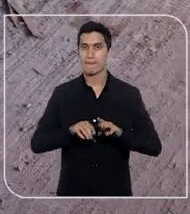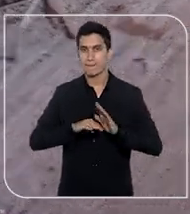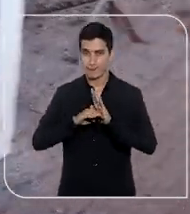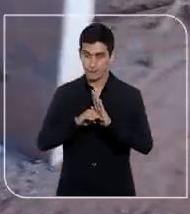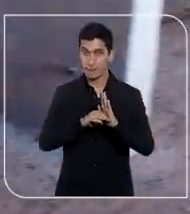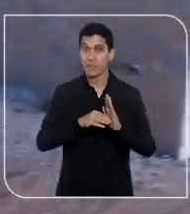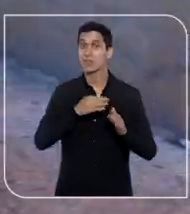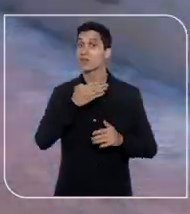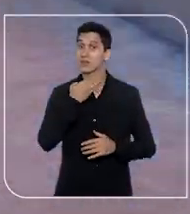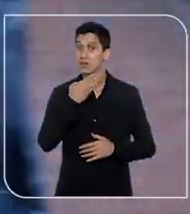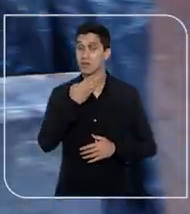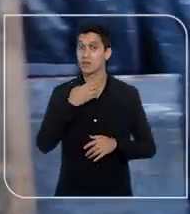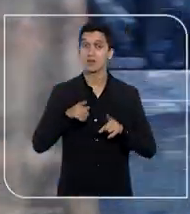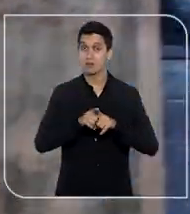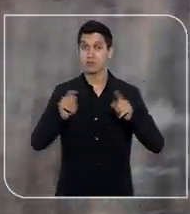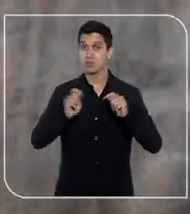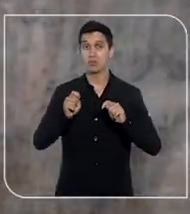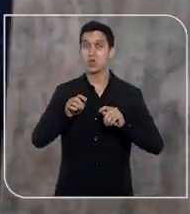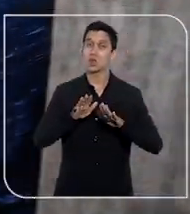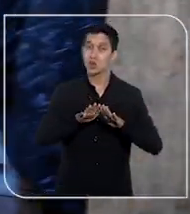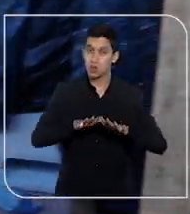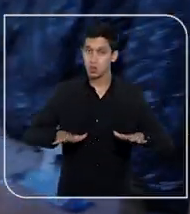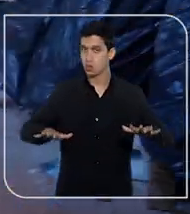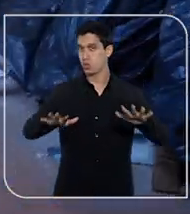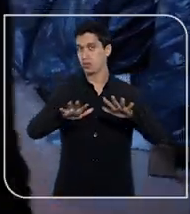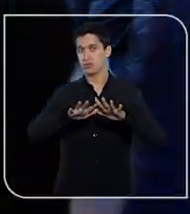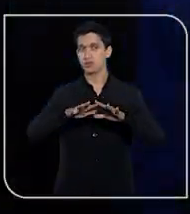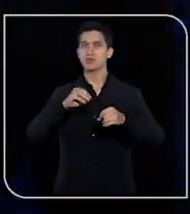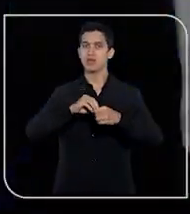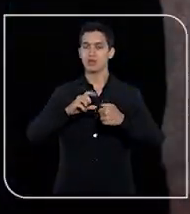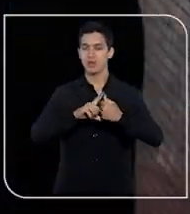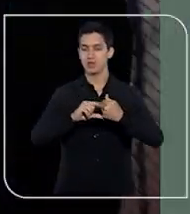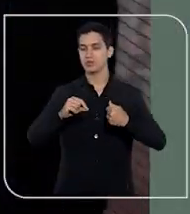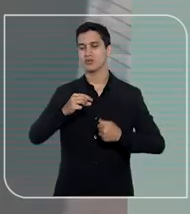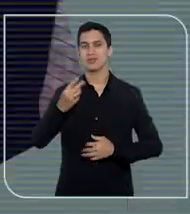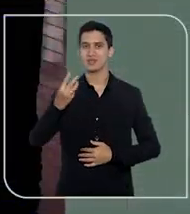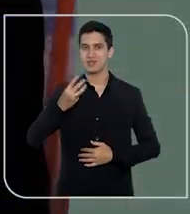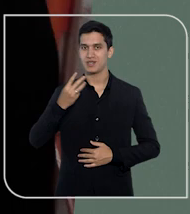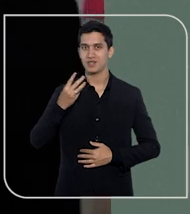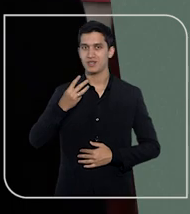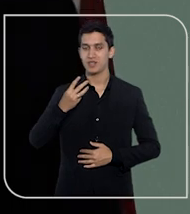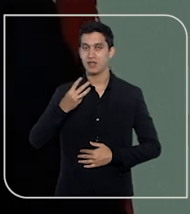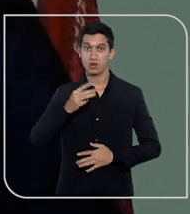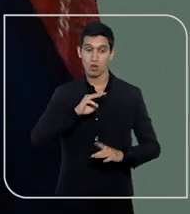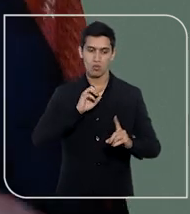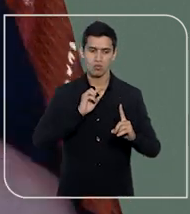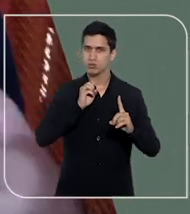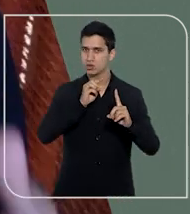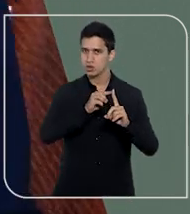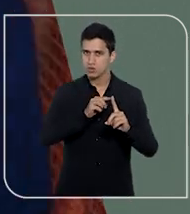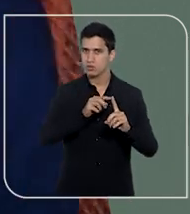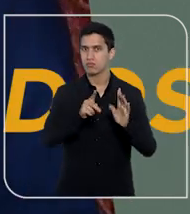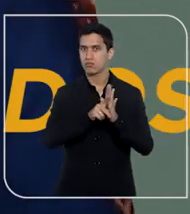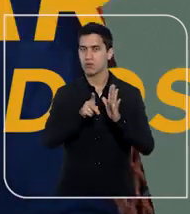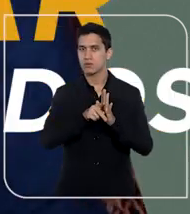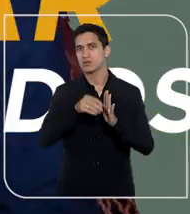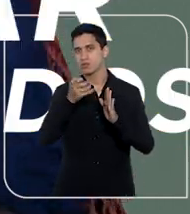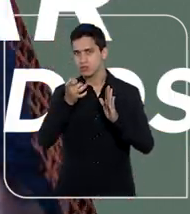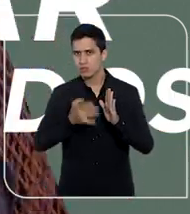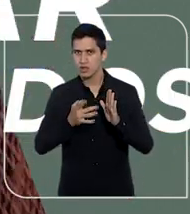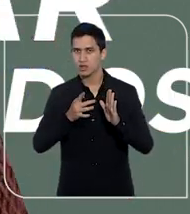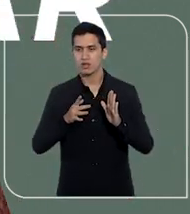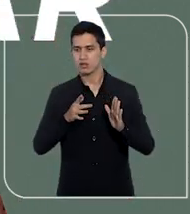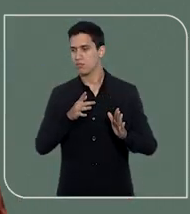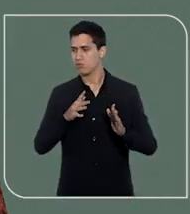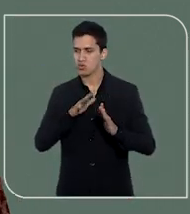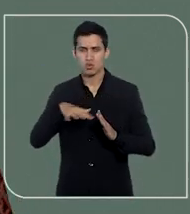voz e vez para todas e todos em seu artigo 3º. O objetivo fundamental de bem